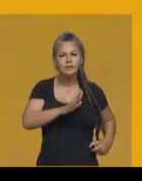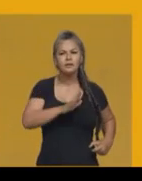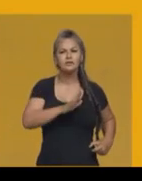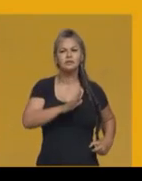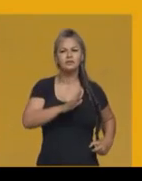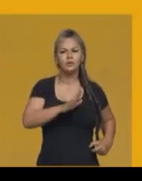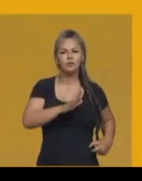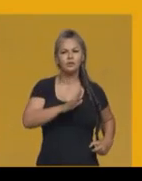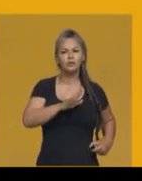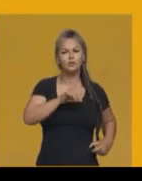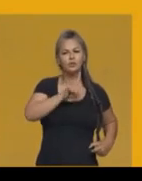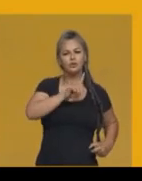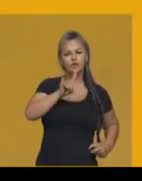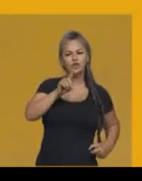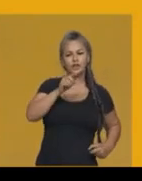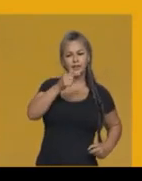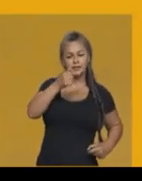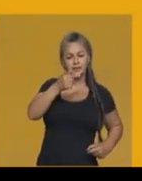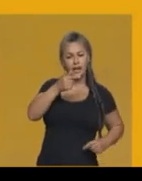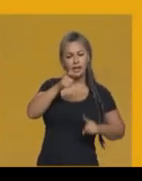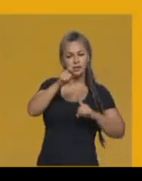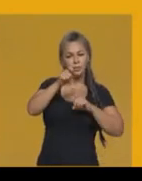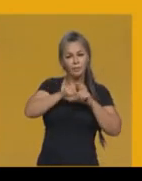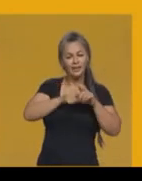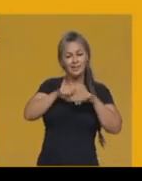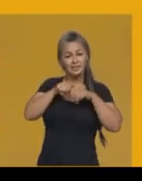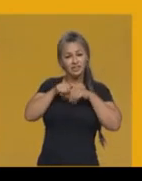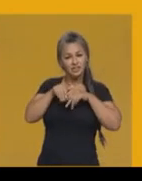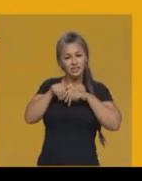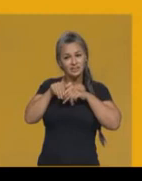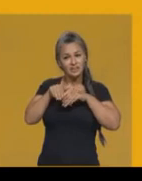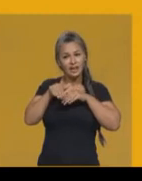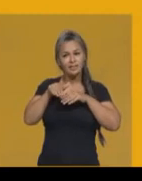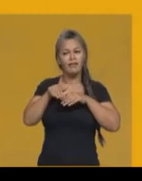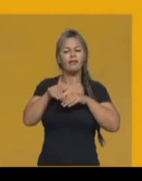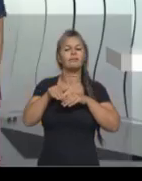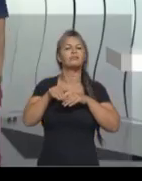após um processo de guerra.